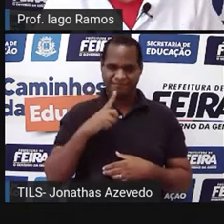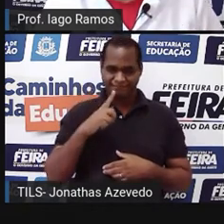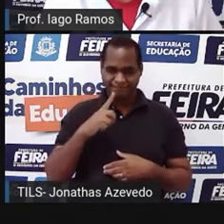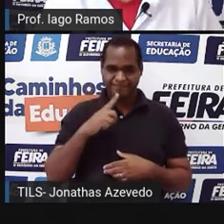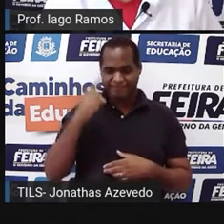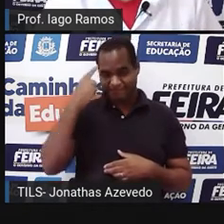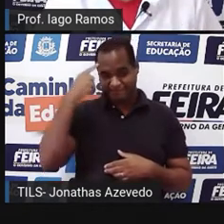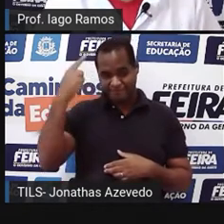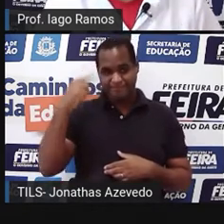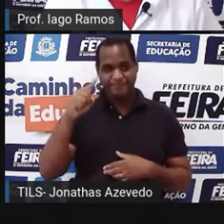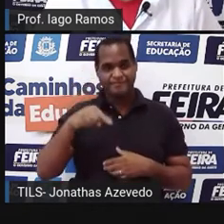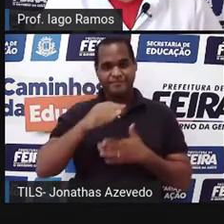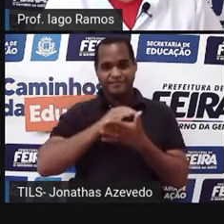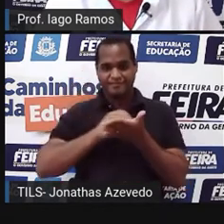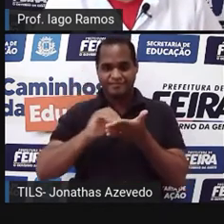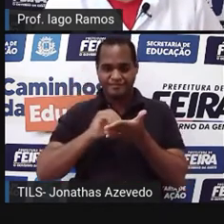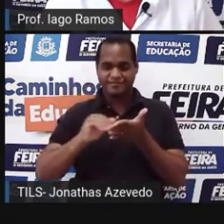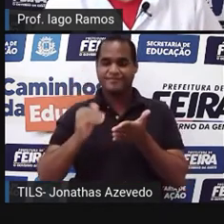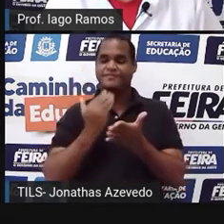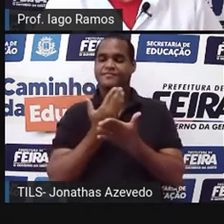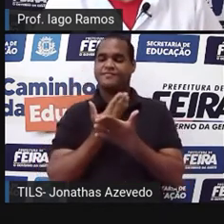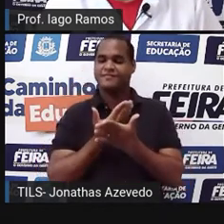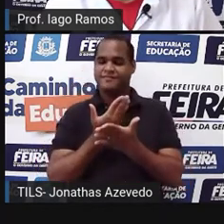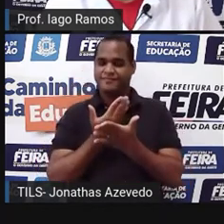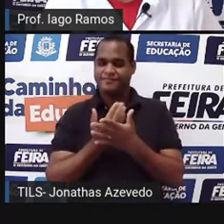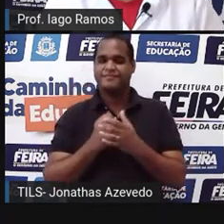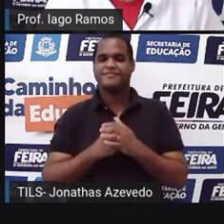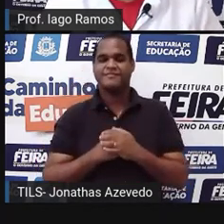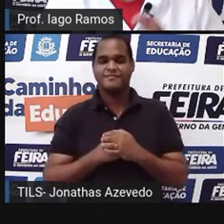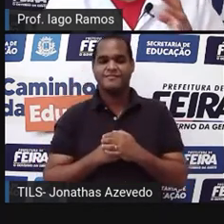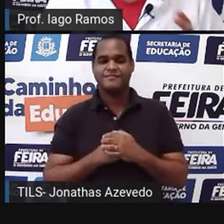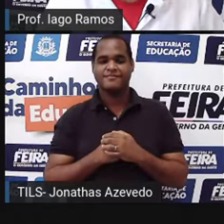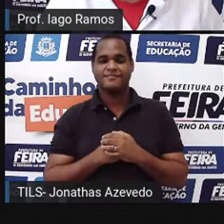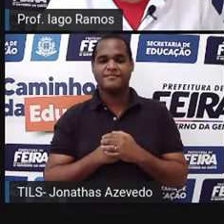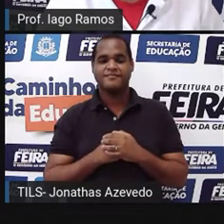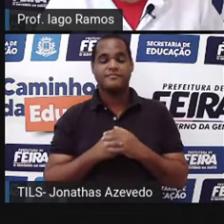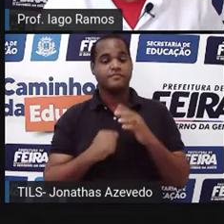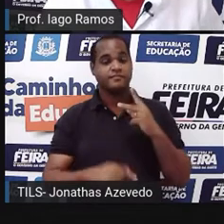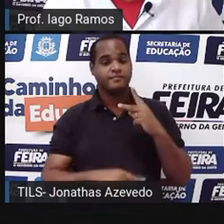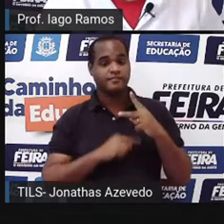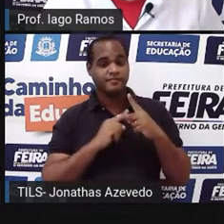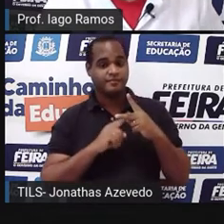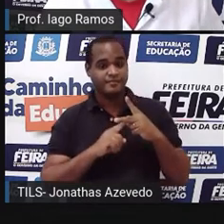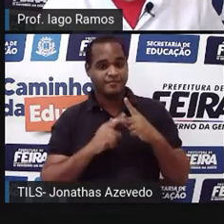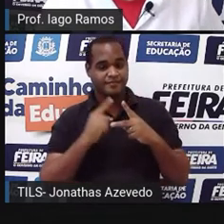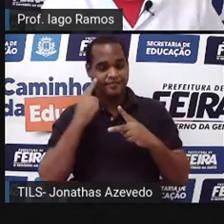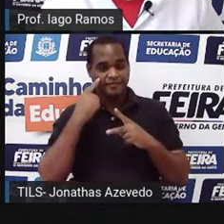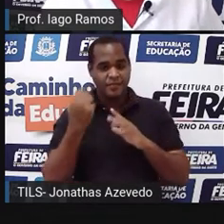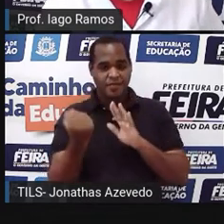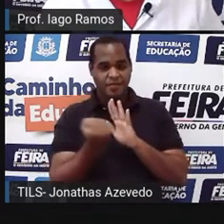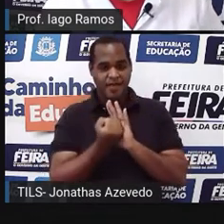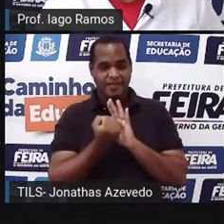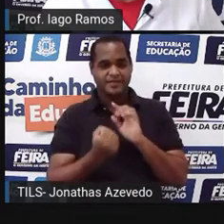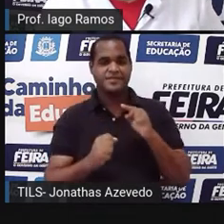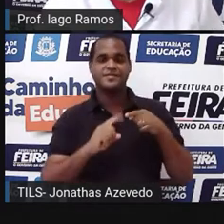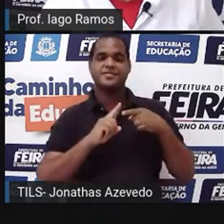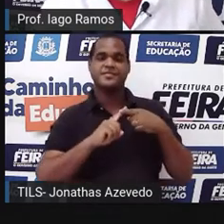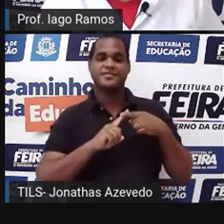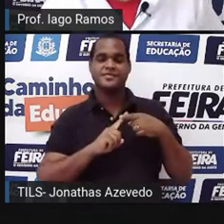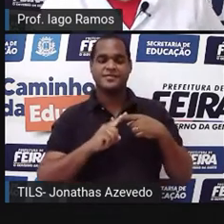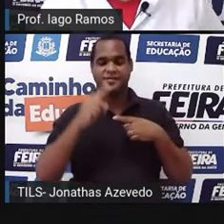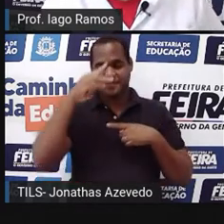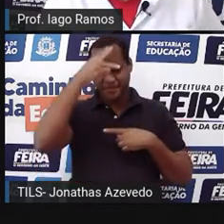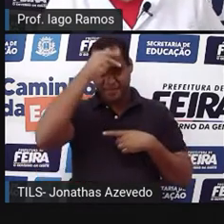o cartaz da Secretaria Municipal de Educação de Feira de Santana, que tem as logomarcas